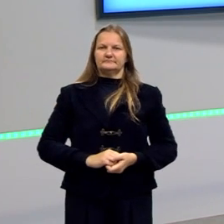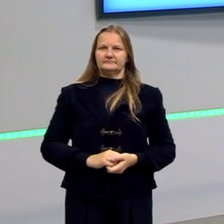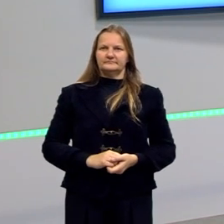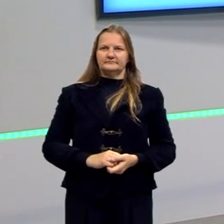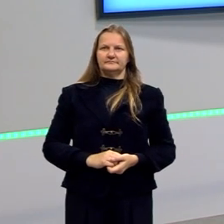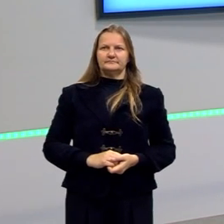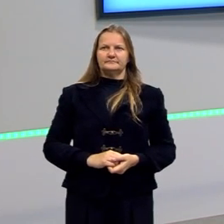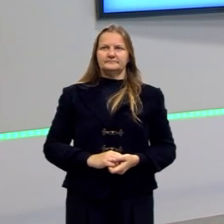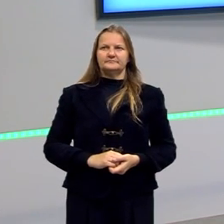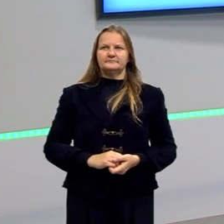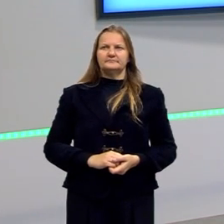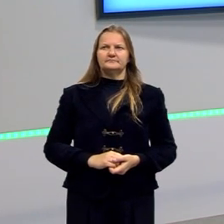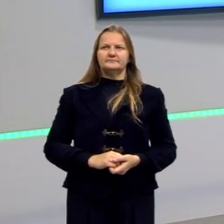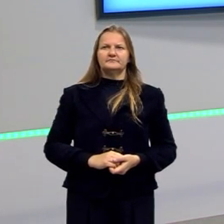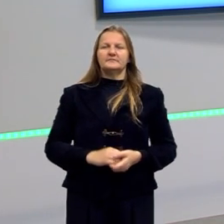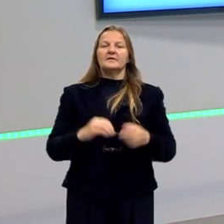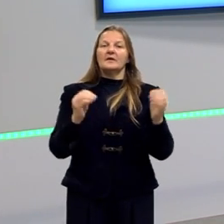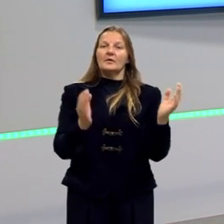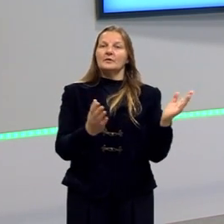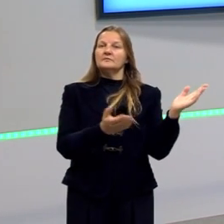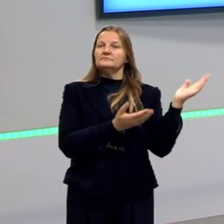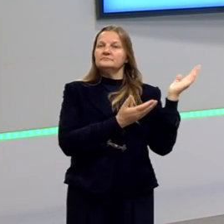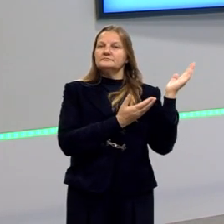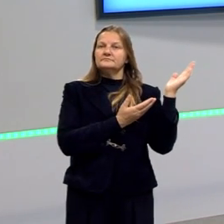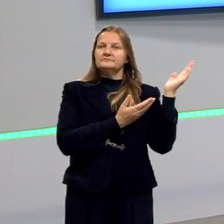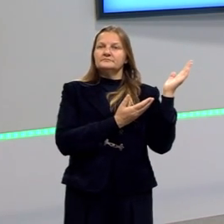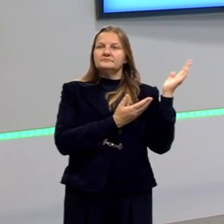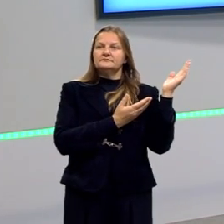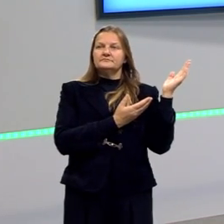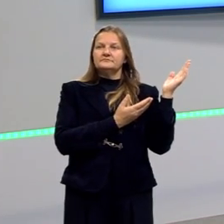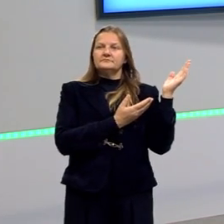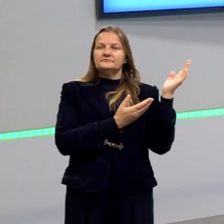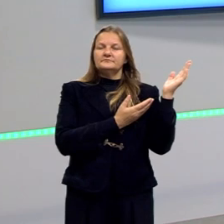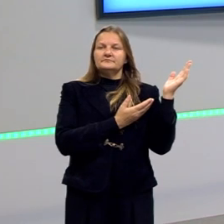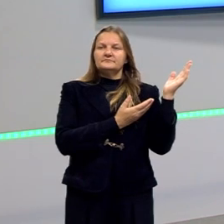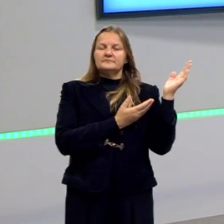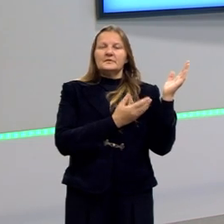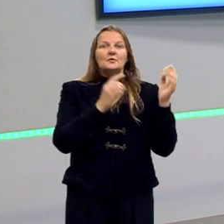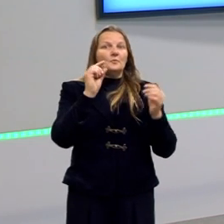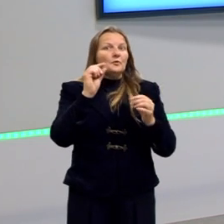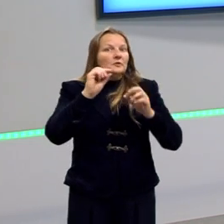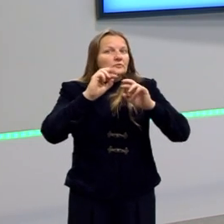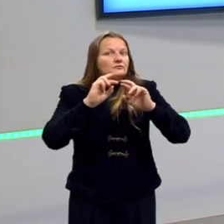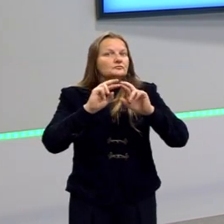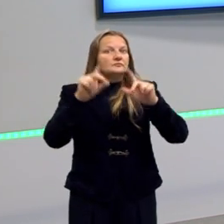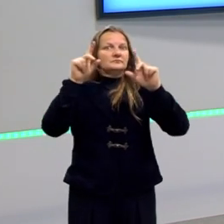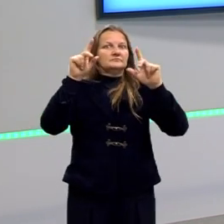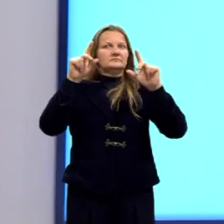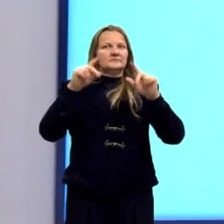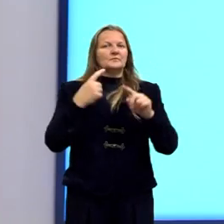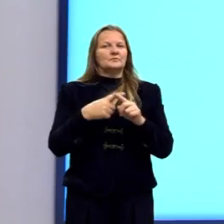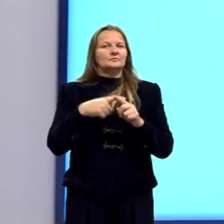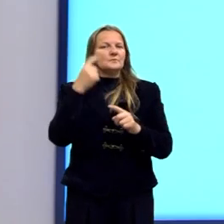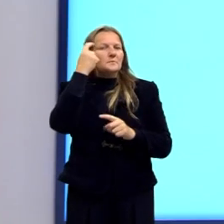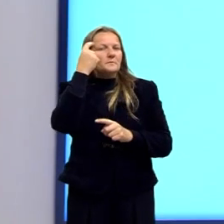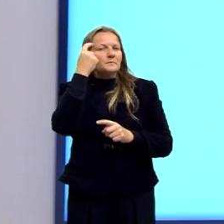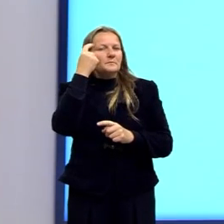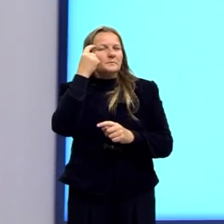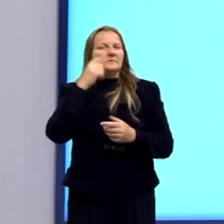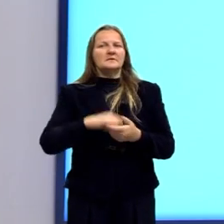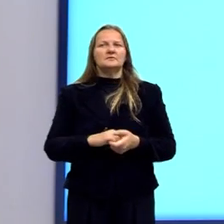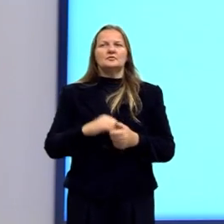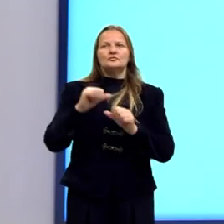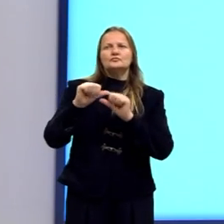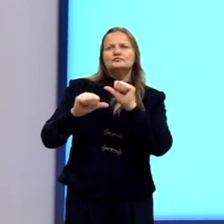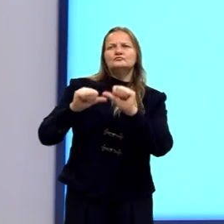Bom, aqui, então, começa um pensamento diferente, diferenciado, né? Que o pensamento